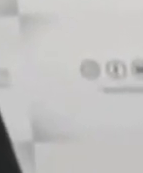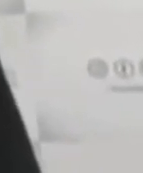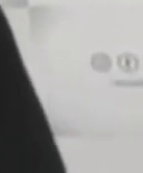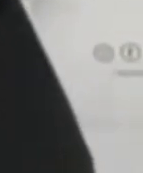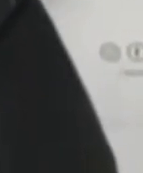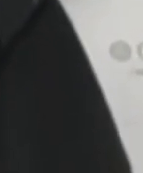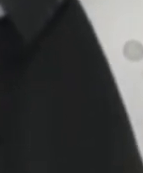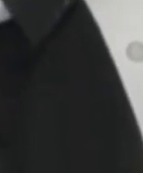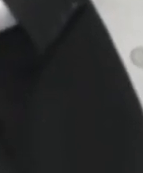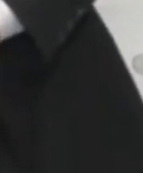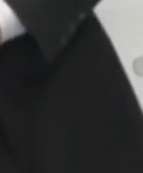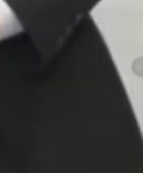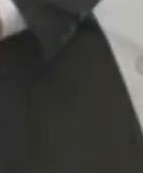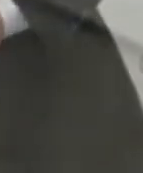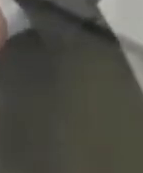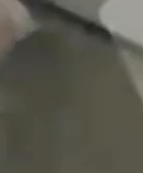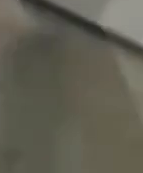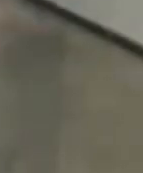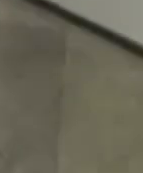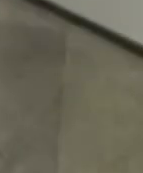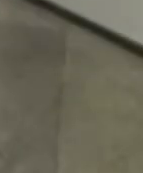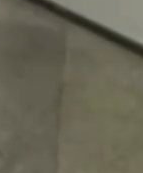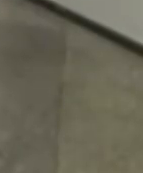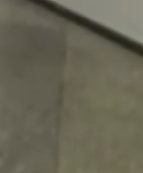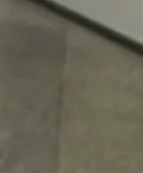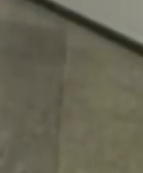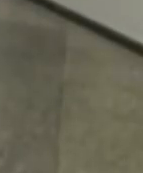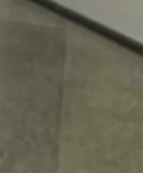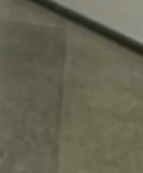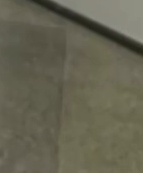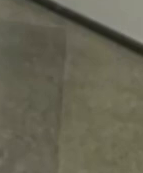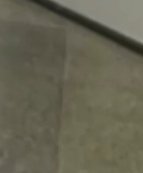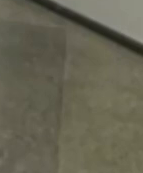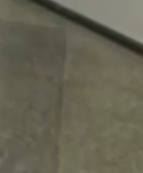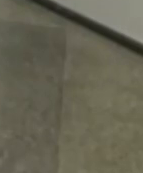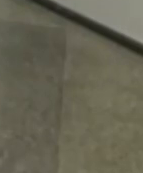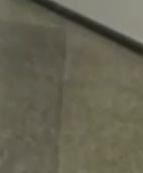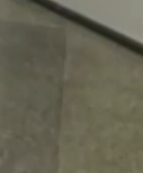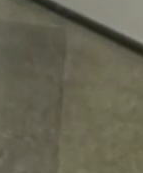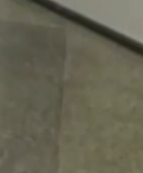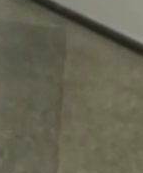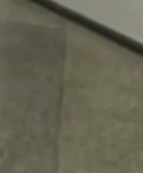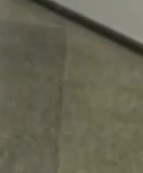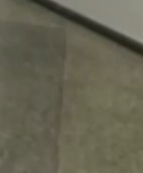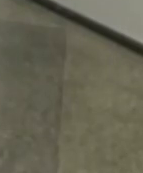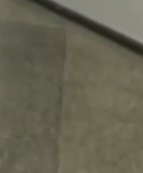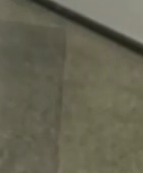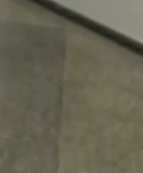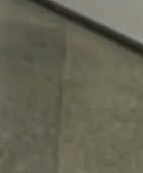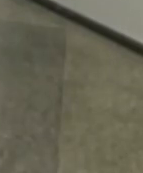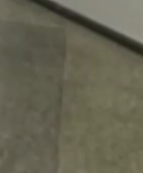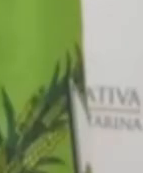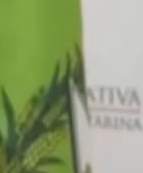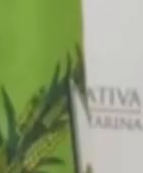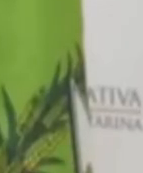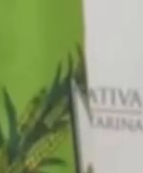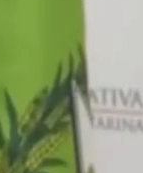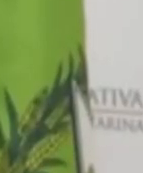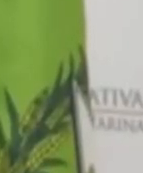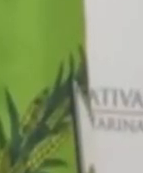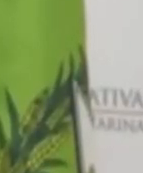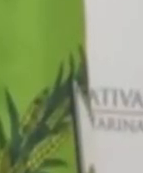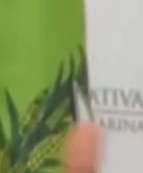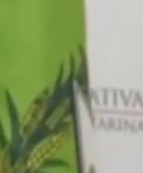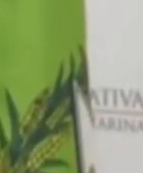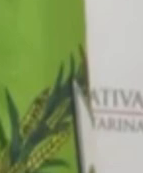policial destacou a importância do reconhecimento do parlamento catarinense ao trabalho que realiza. O trabalho com